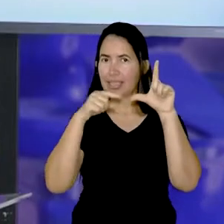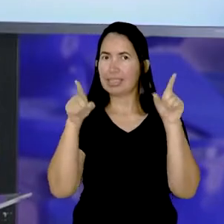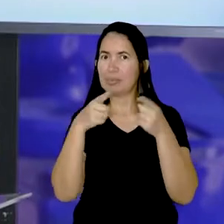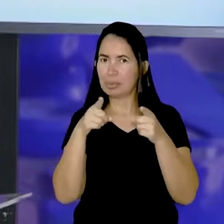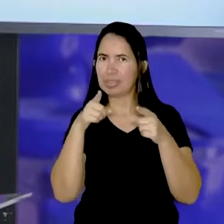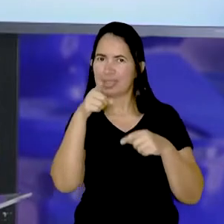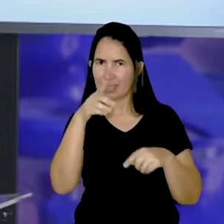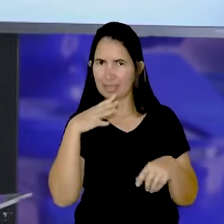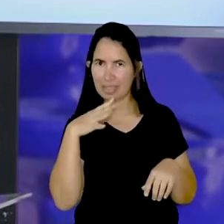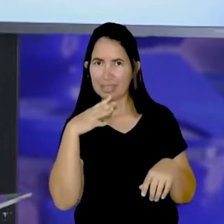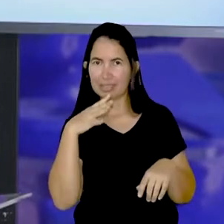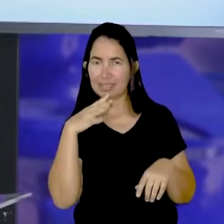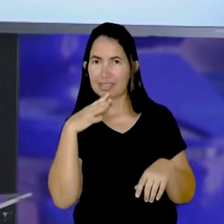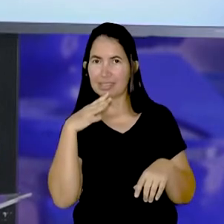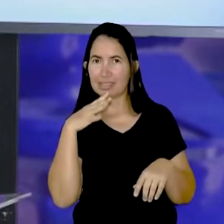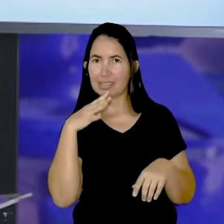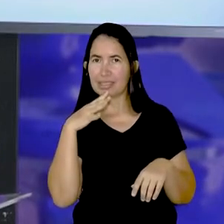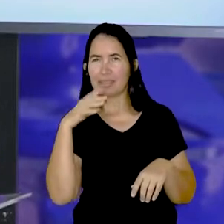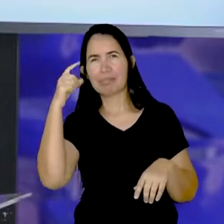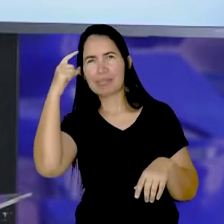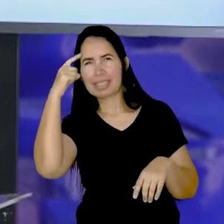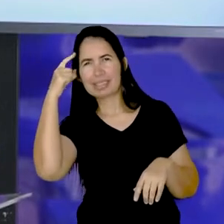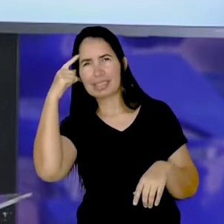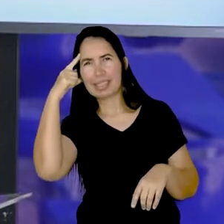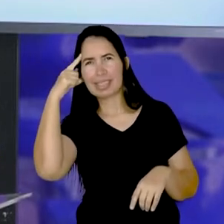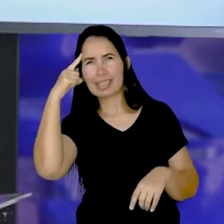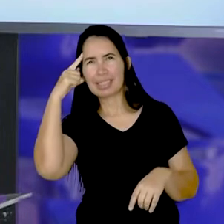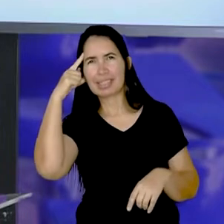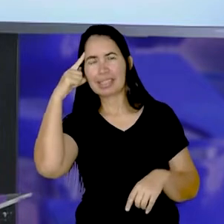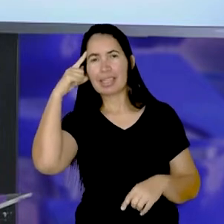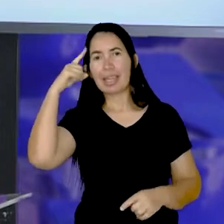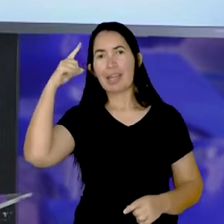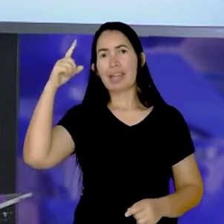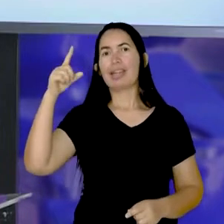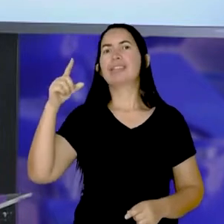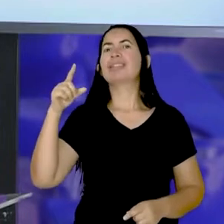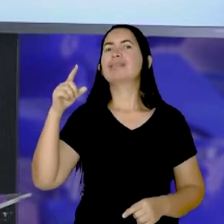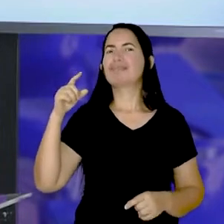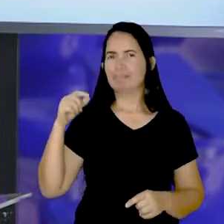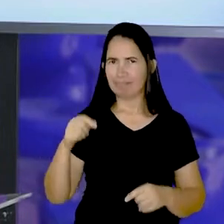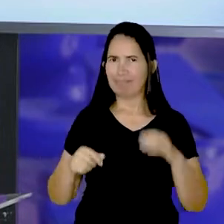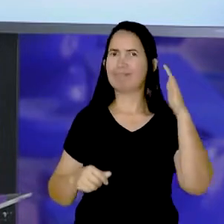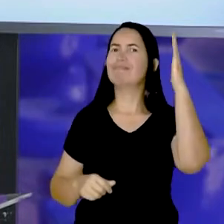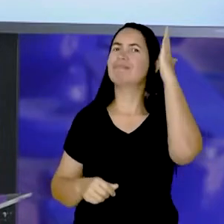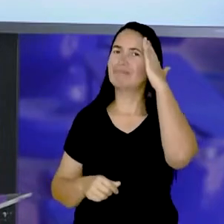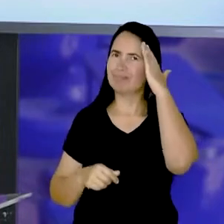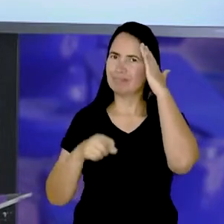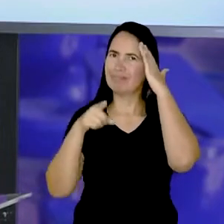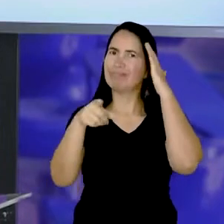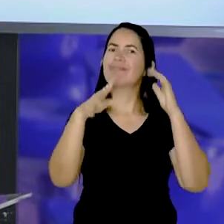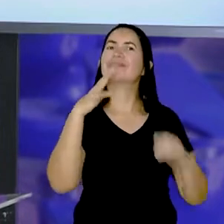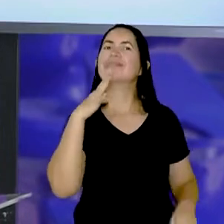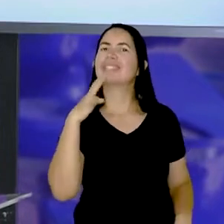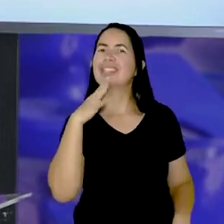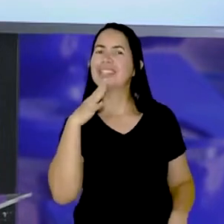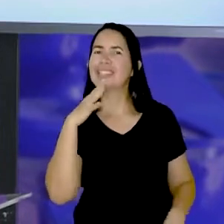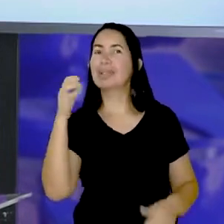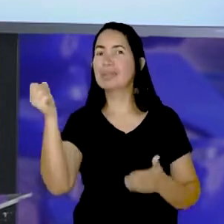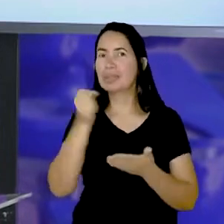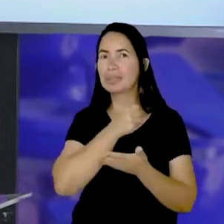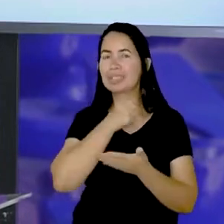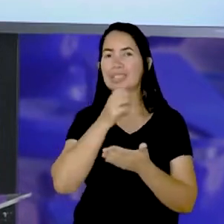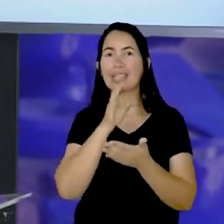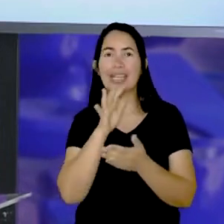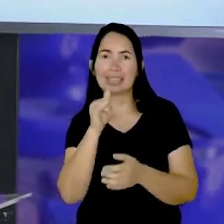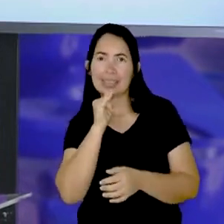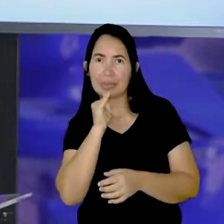Você conhece? Para um pouquinho e pensa. Eu tenho certeza que você conhece. Mas eu trouxe aqui alguns